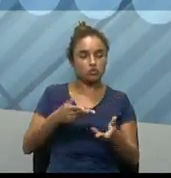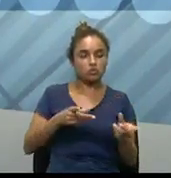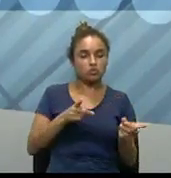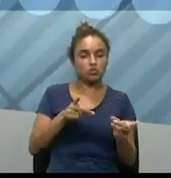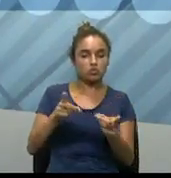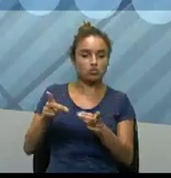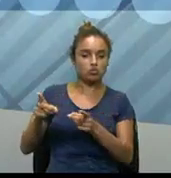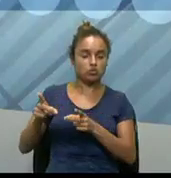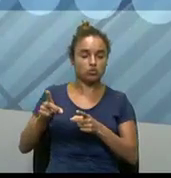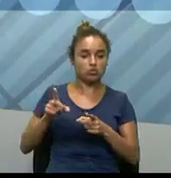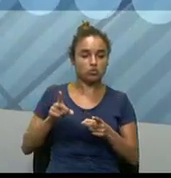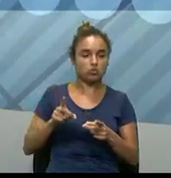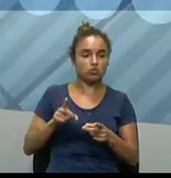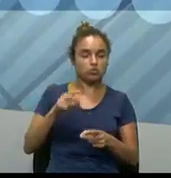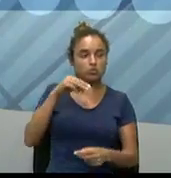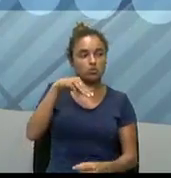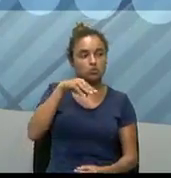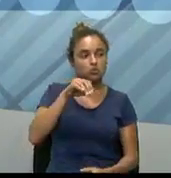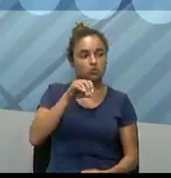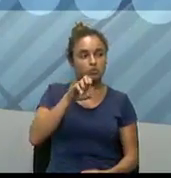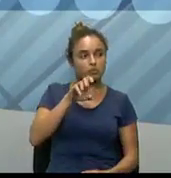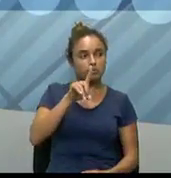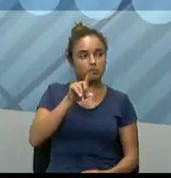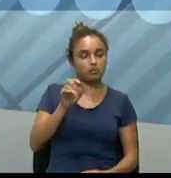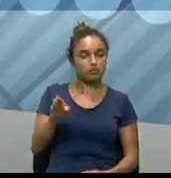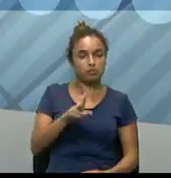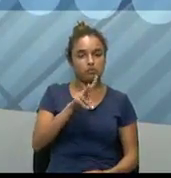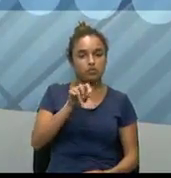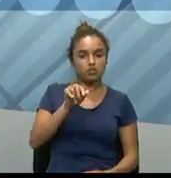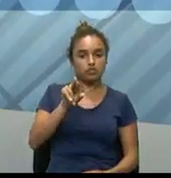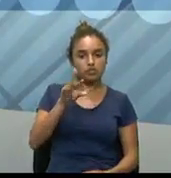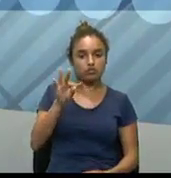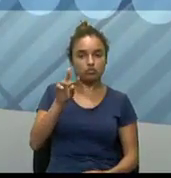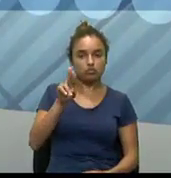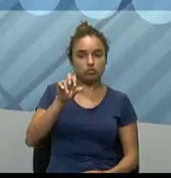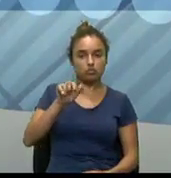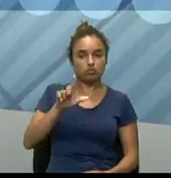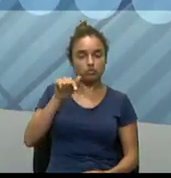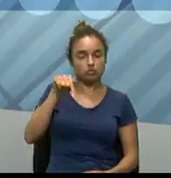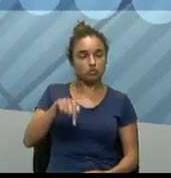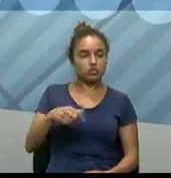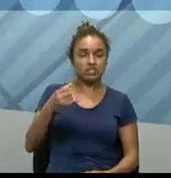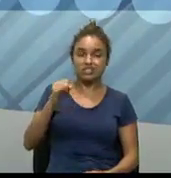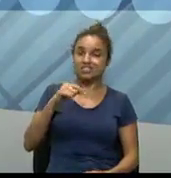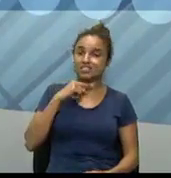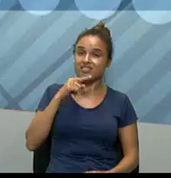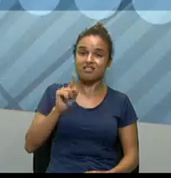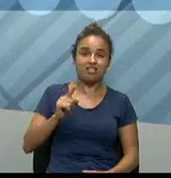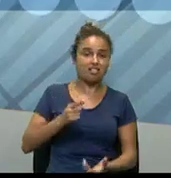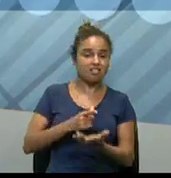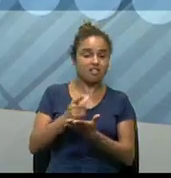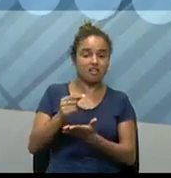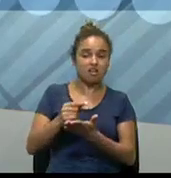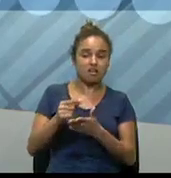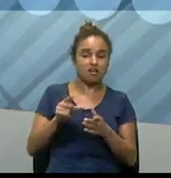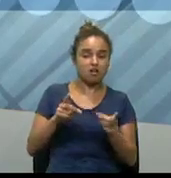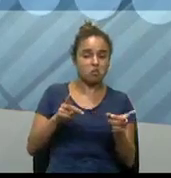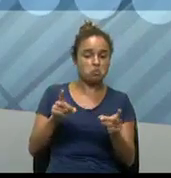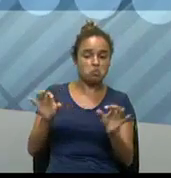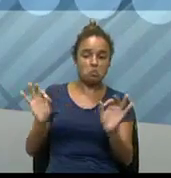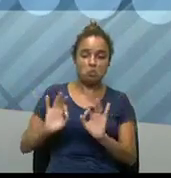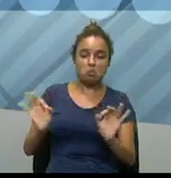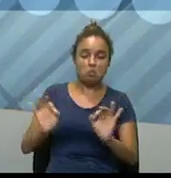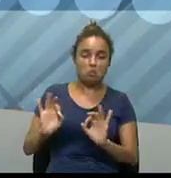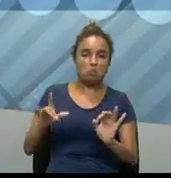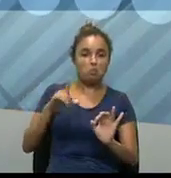através da moeda virtual. Porém, né? No caso, se você não comercializa nada, você é uma pessoa que